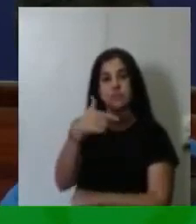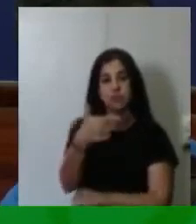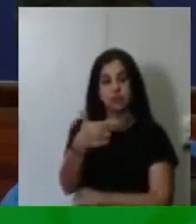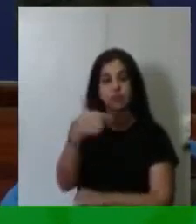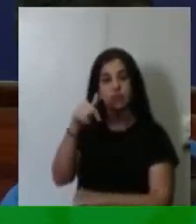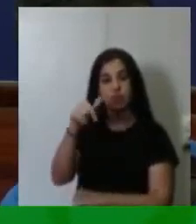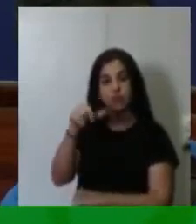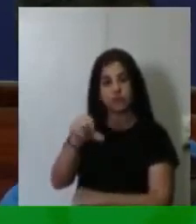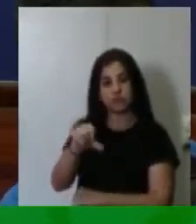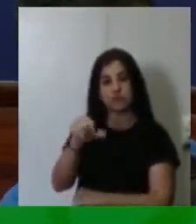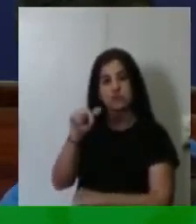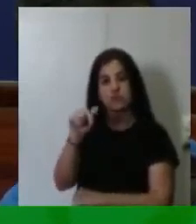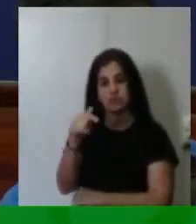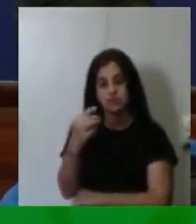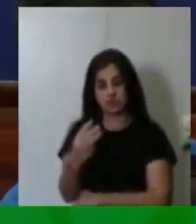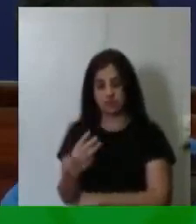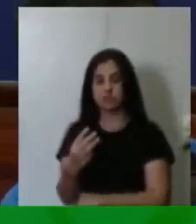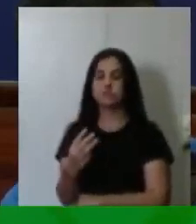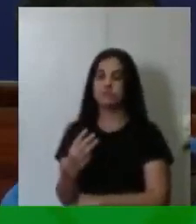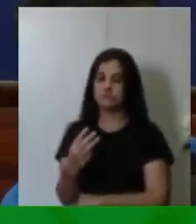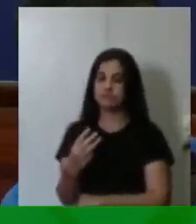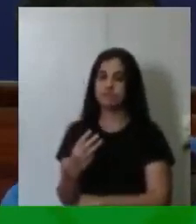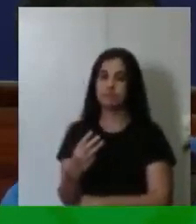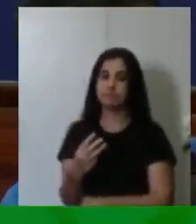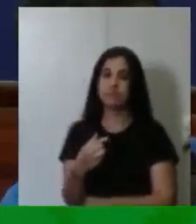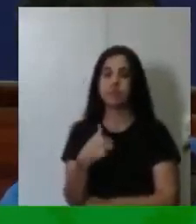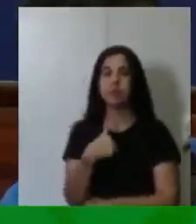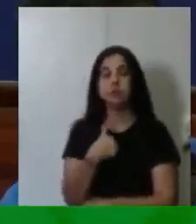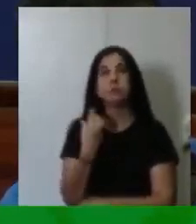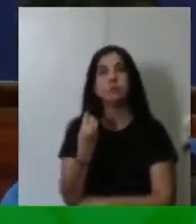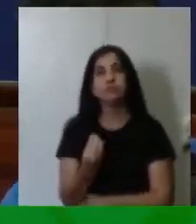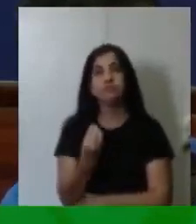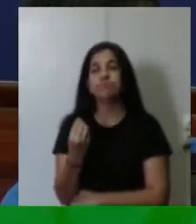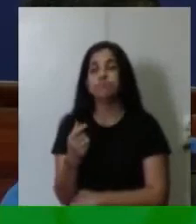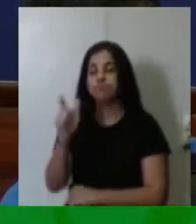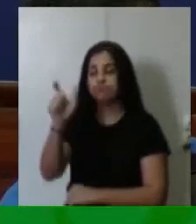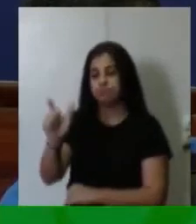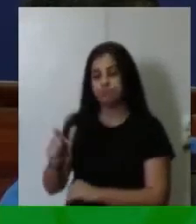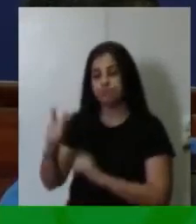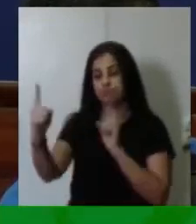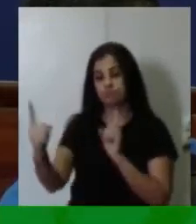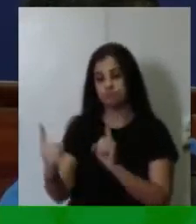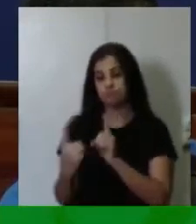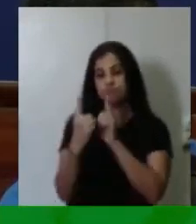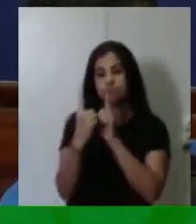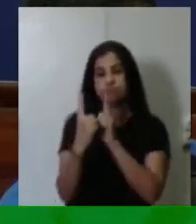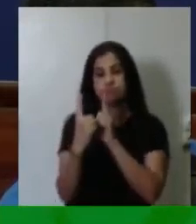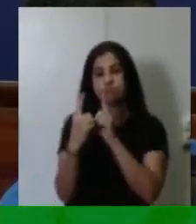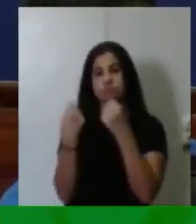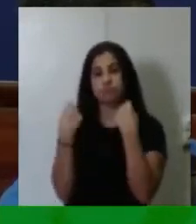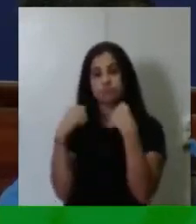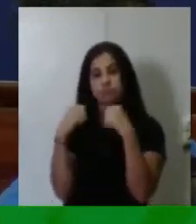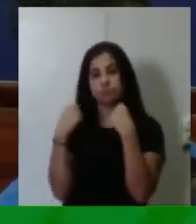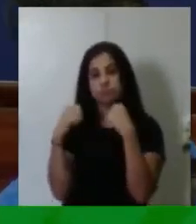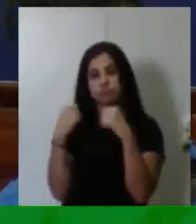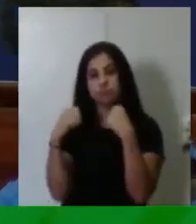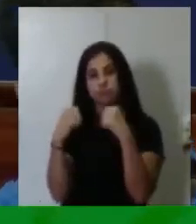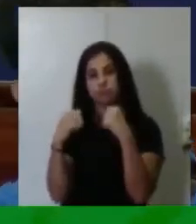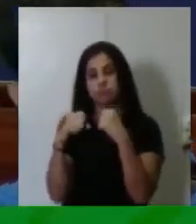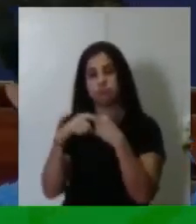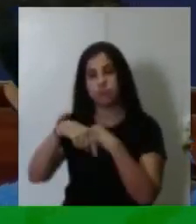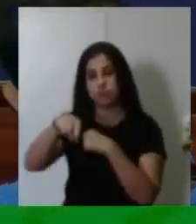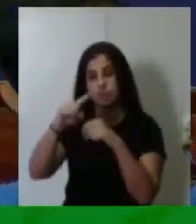Arnundo de Mello, como eu iria falar frente a frente, iria sair correndo daqui para o seu